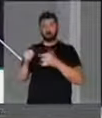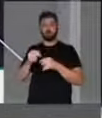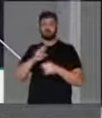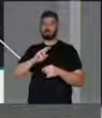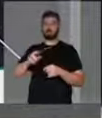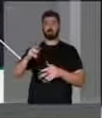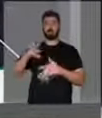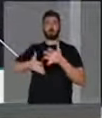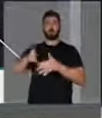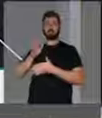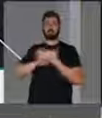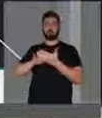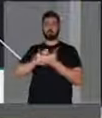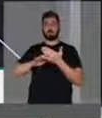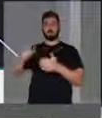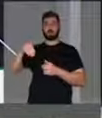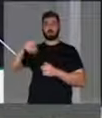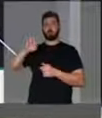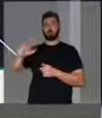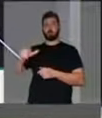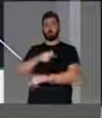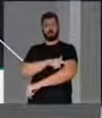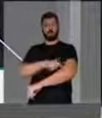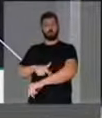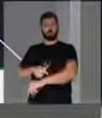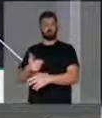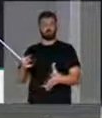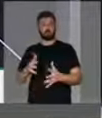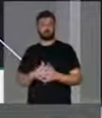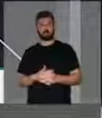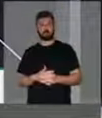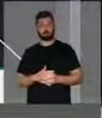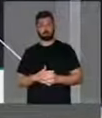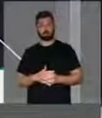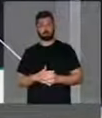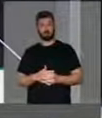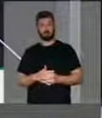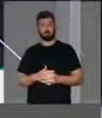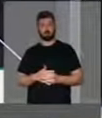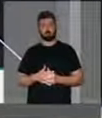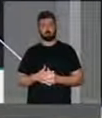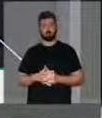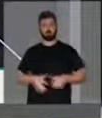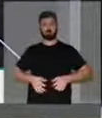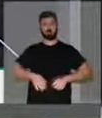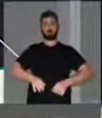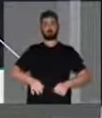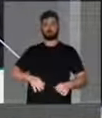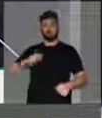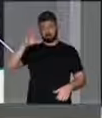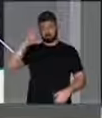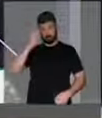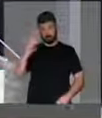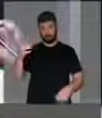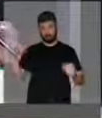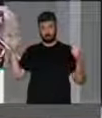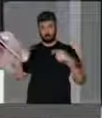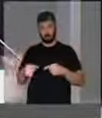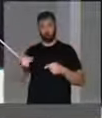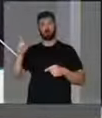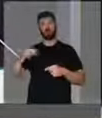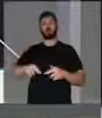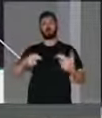não comprometam a moral e os bons costumes. A decisão contrária é da